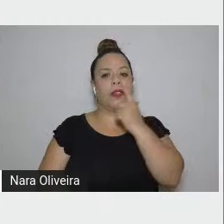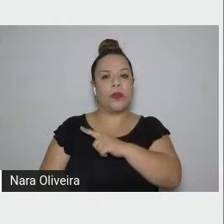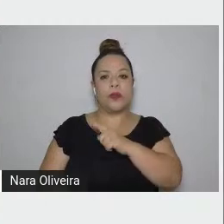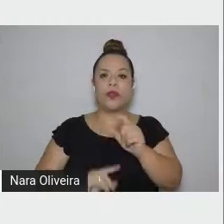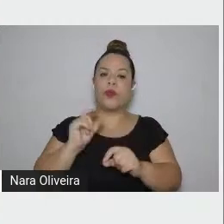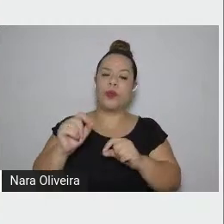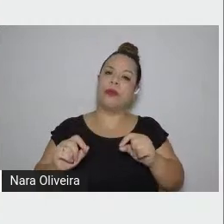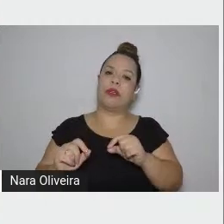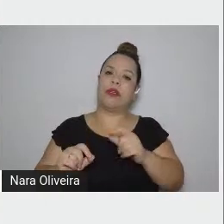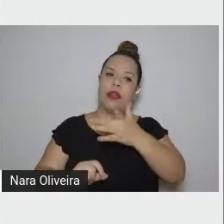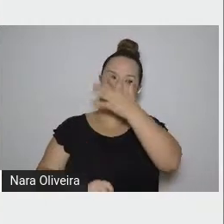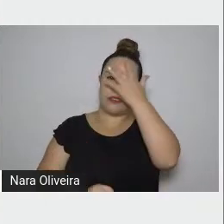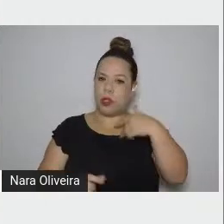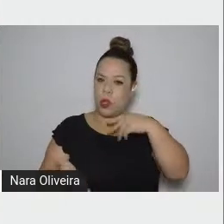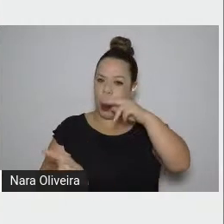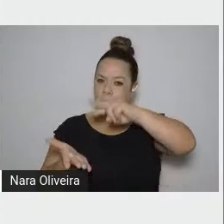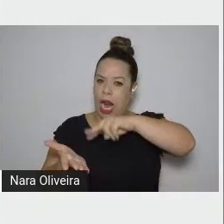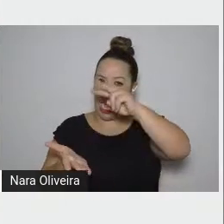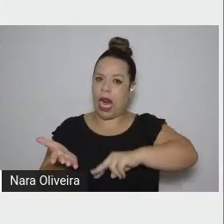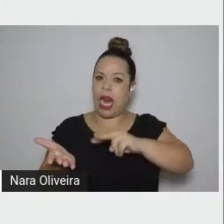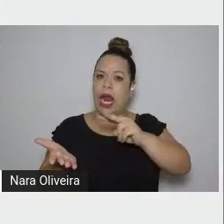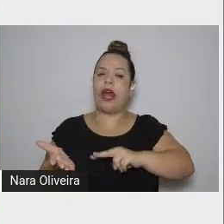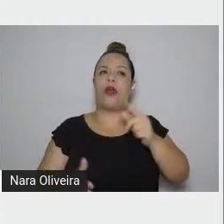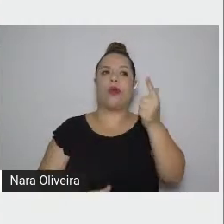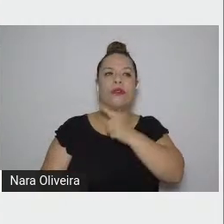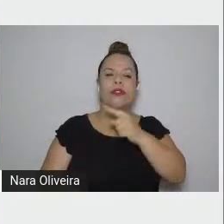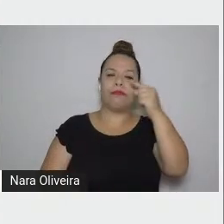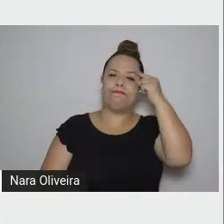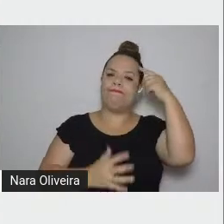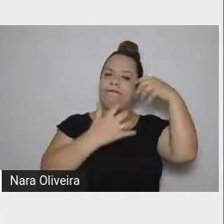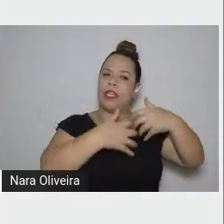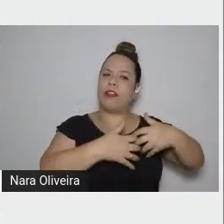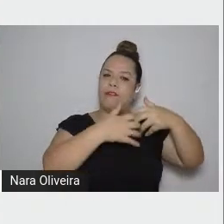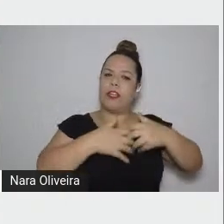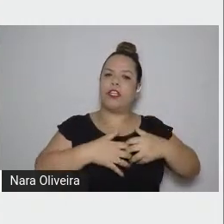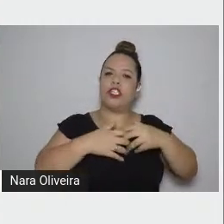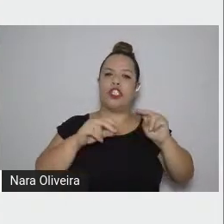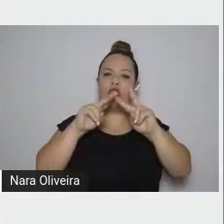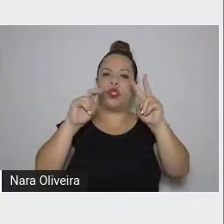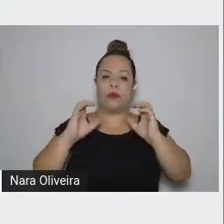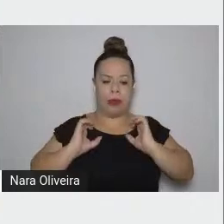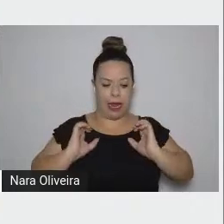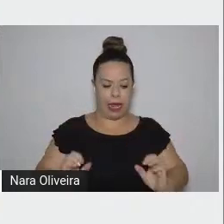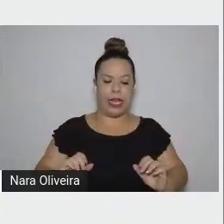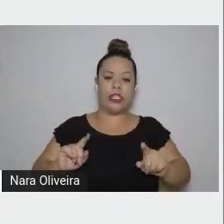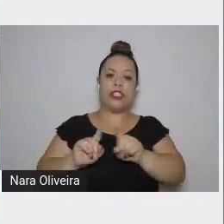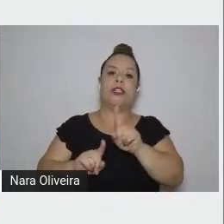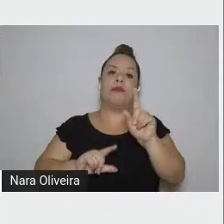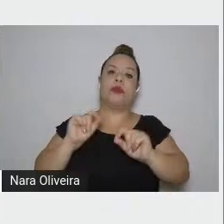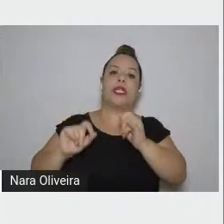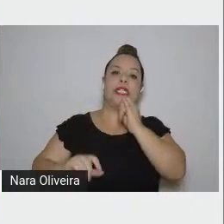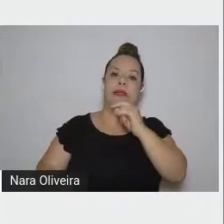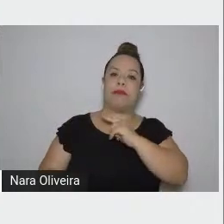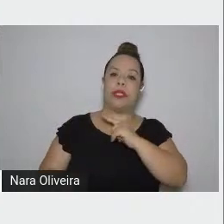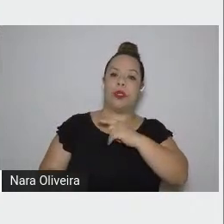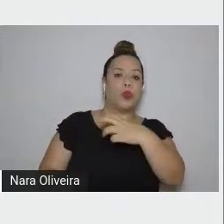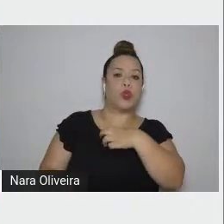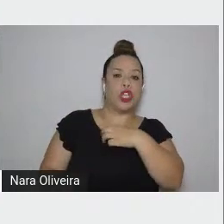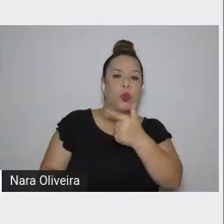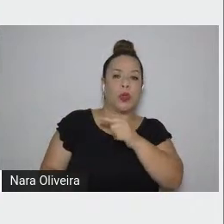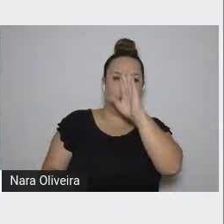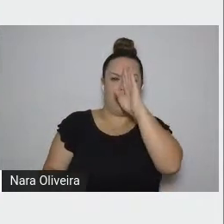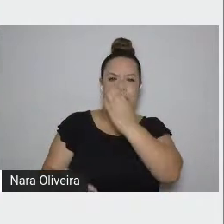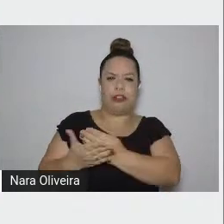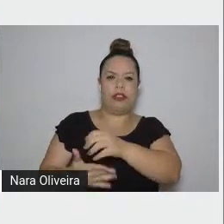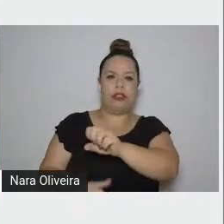pela ética e pela estética. é uma obra de compaixão e beleza.